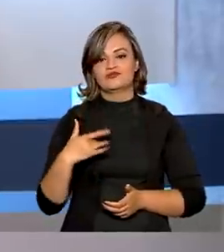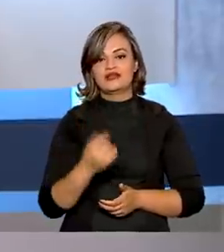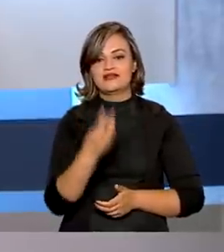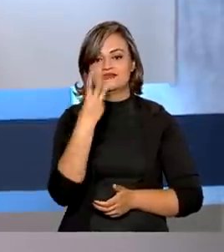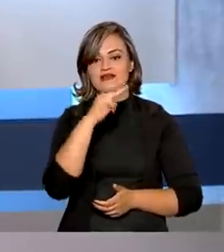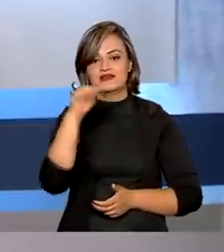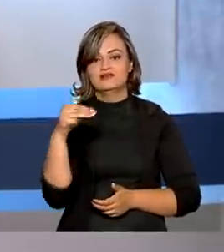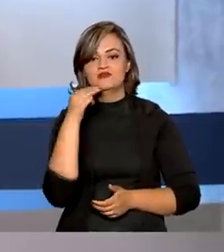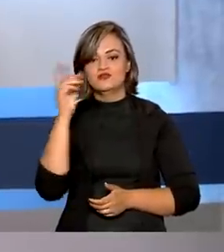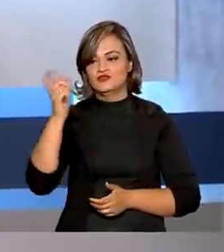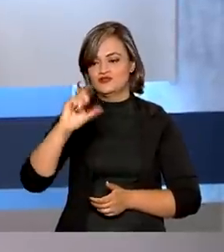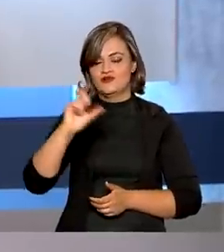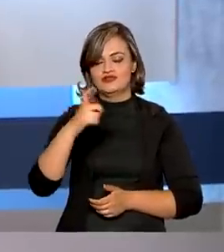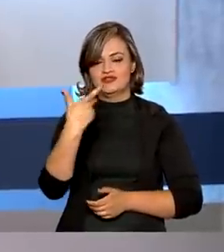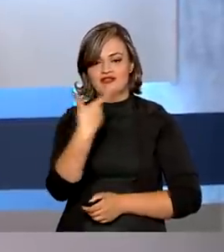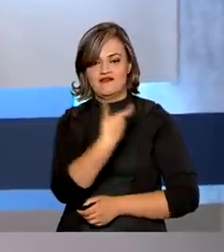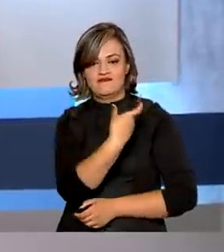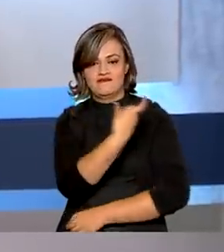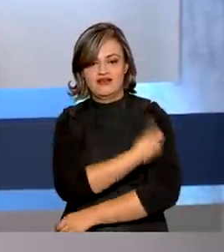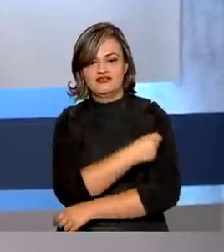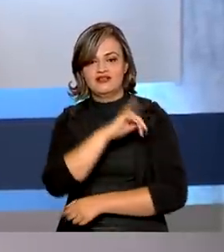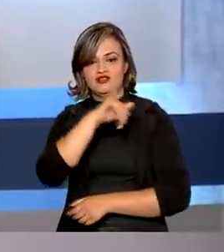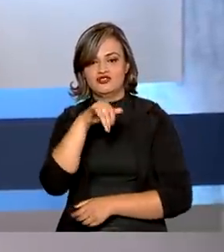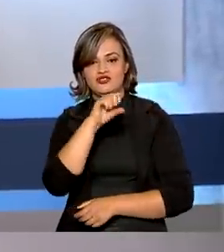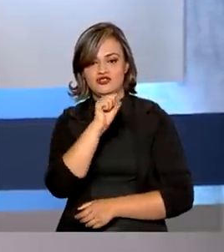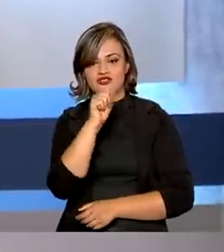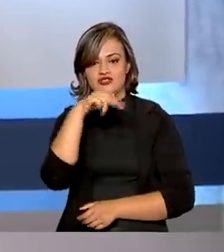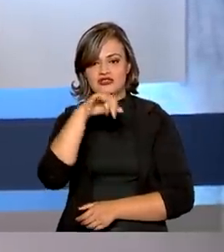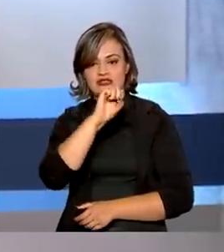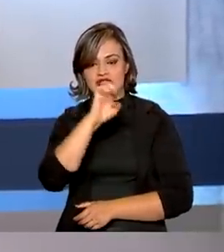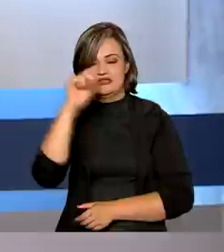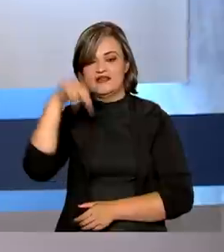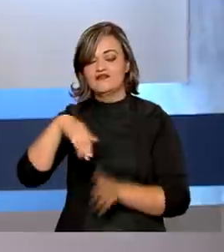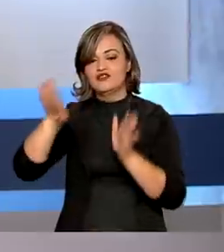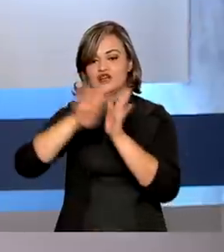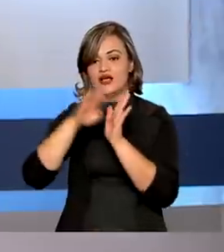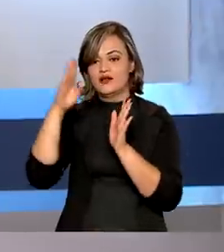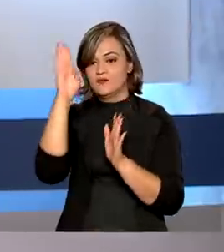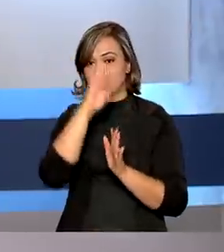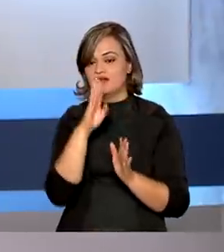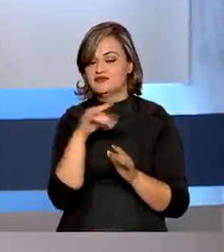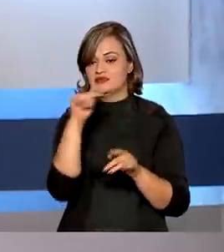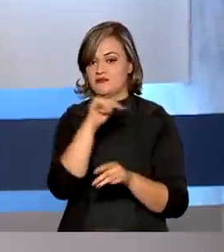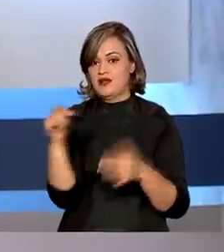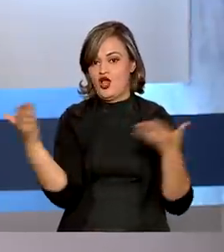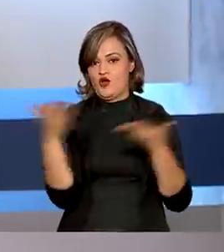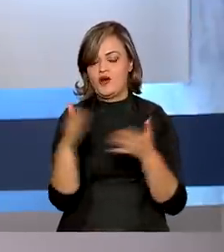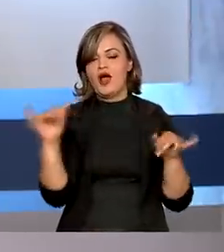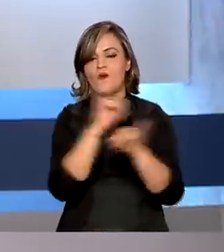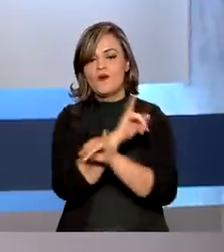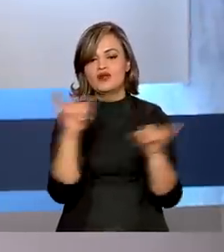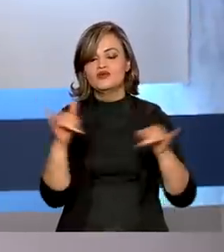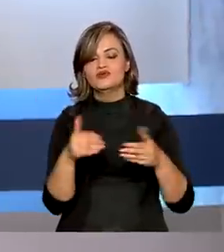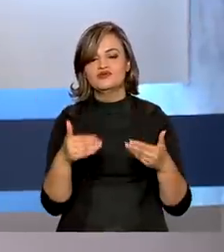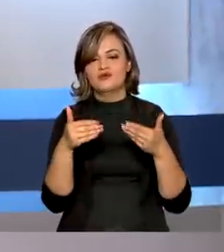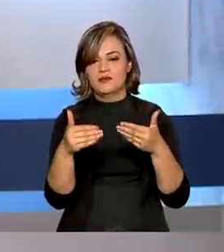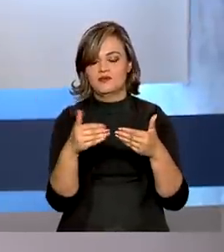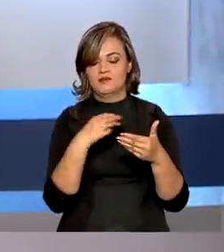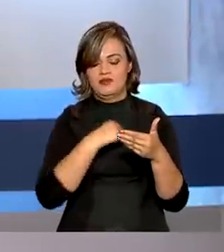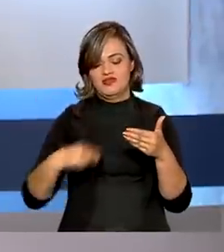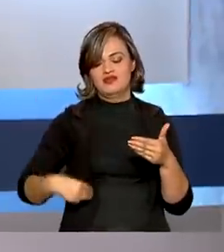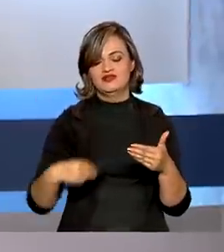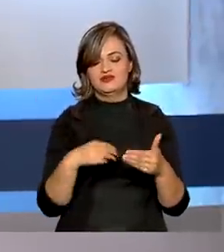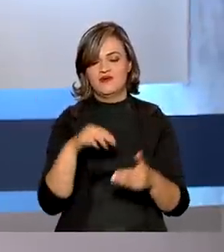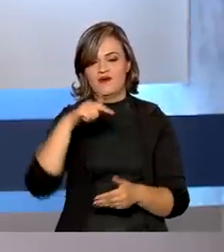3 milhões de doses da vacina norte-americana Janssen devem chegar no Brasil ainda nesta semana. O anúncio foi feito pelo ministro Marcelo